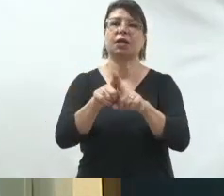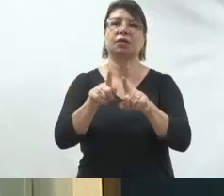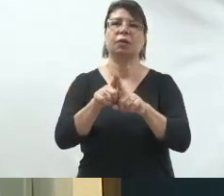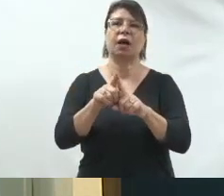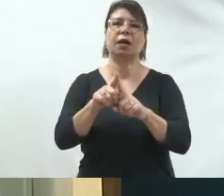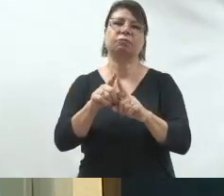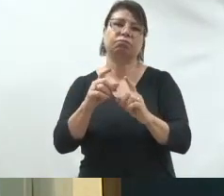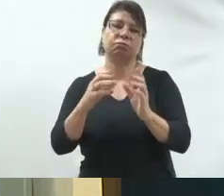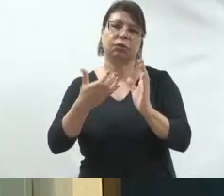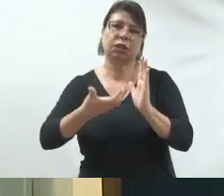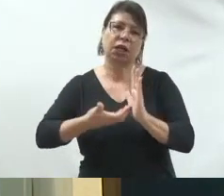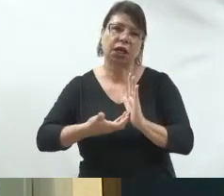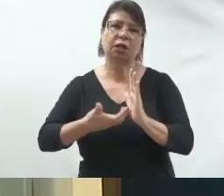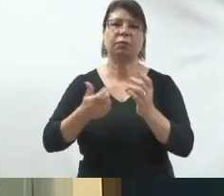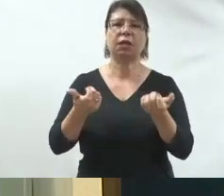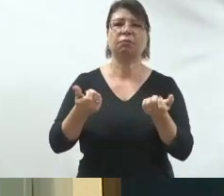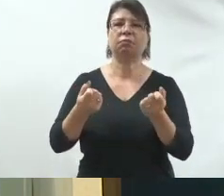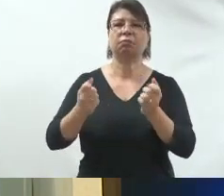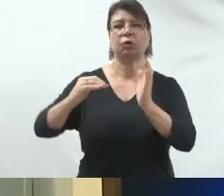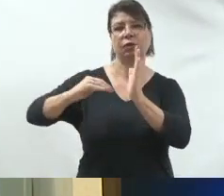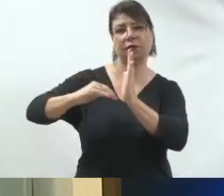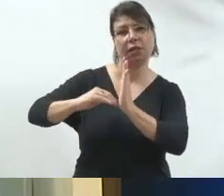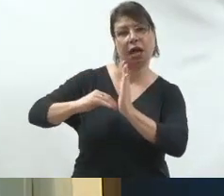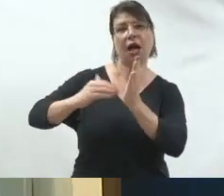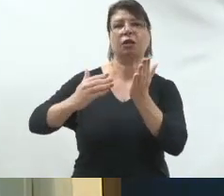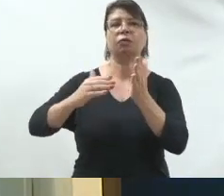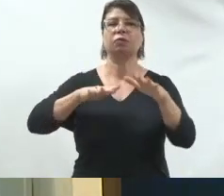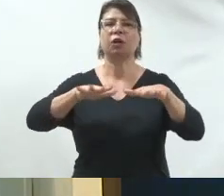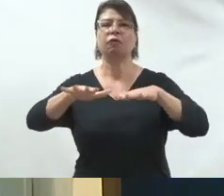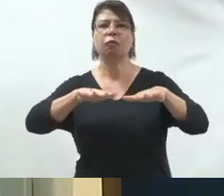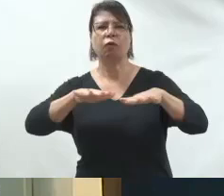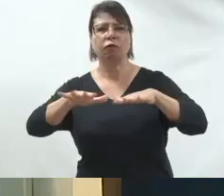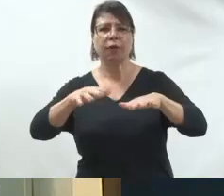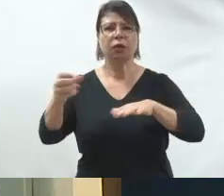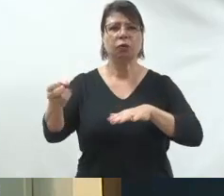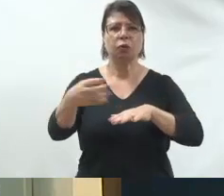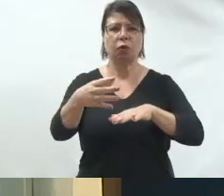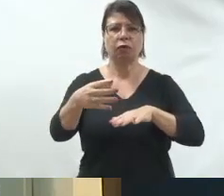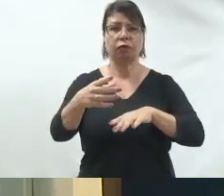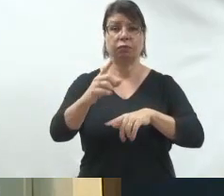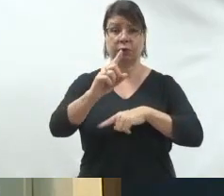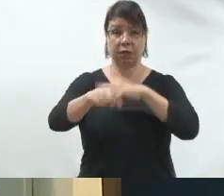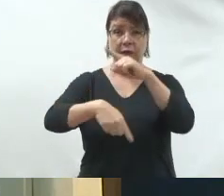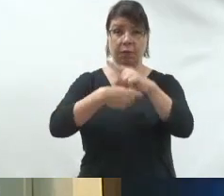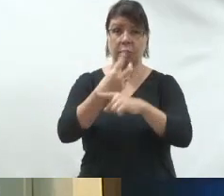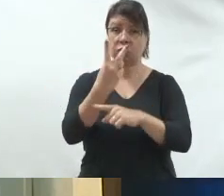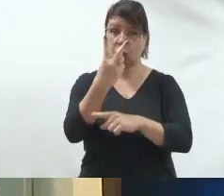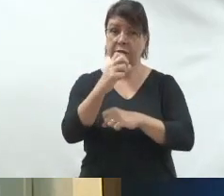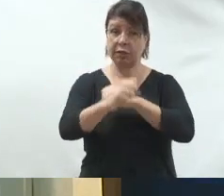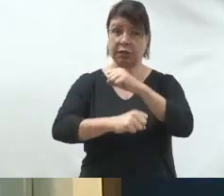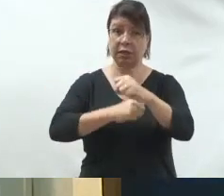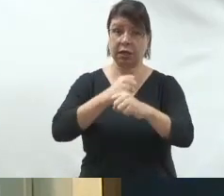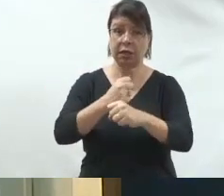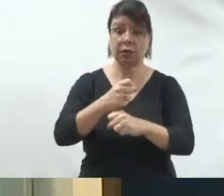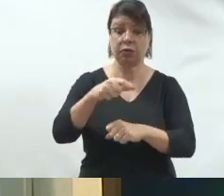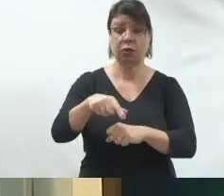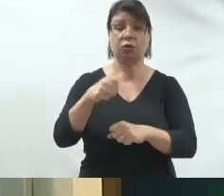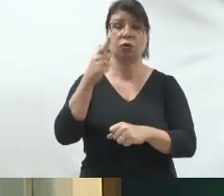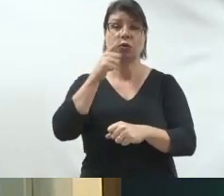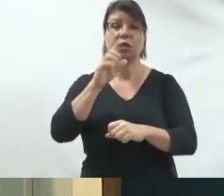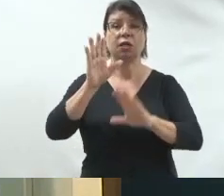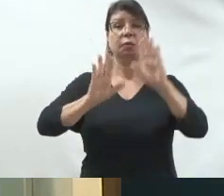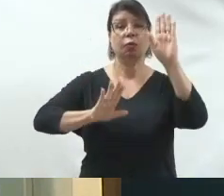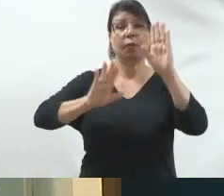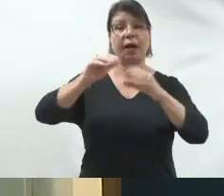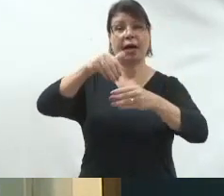esse movimento foi muito importante e muito significativo. O que aconteceu dois anos depois? Nós tivemos uma eleição municipal igual a essa que nós estamos vivendo